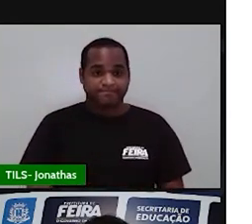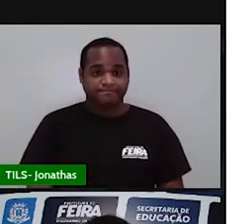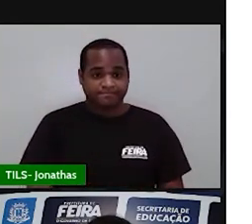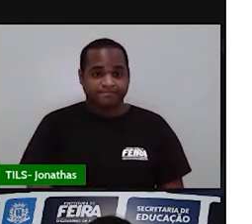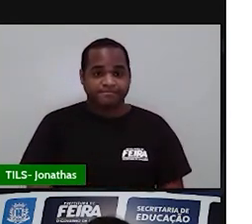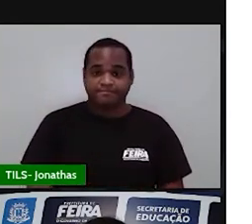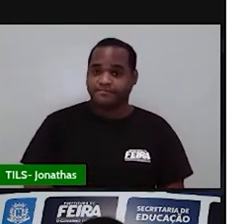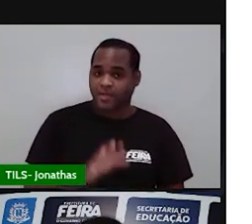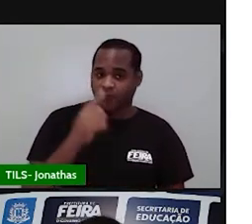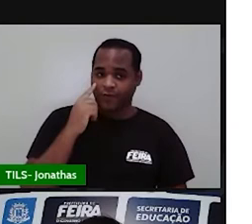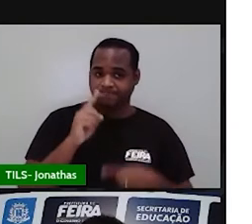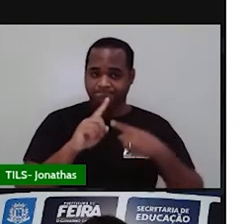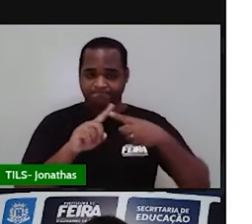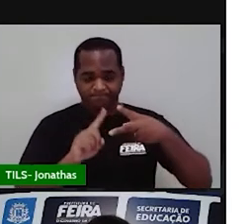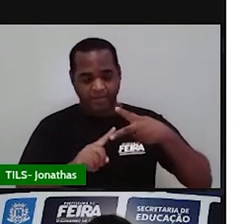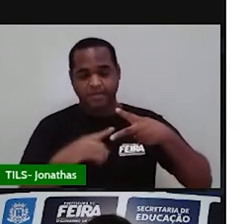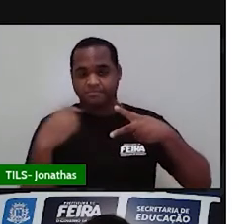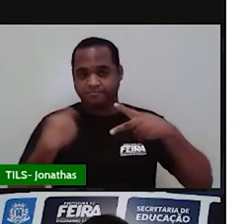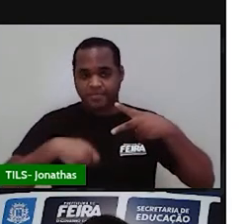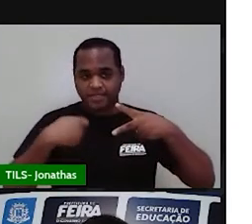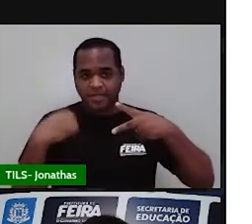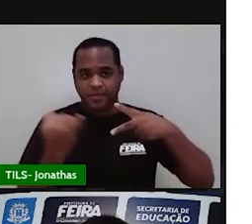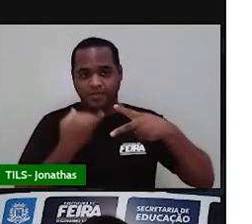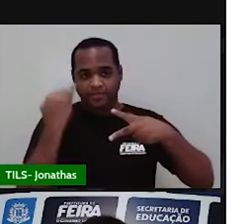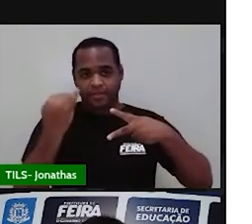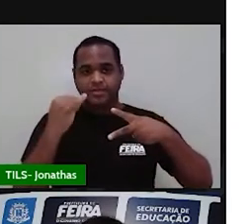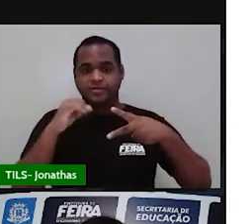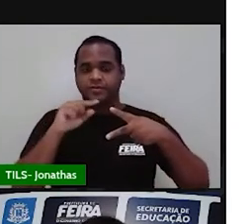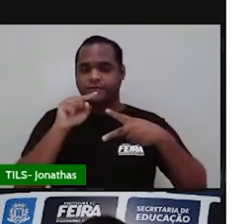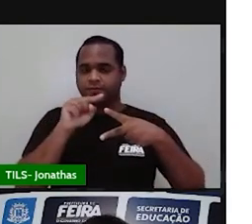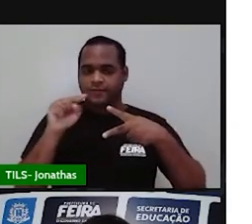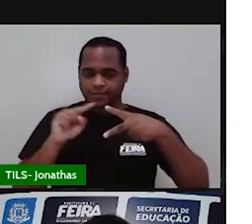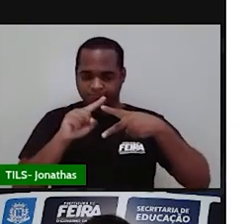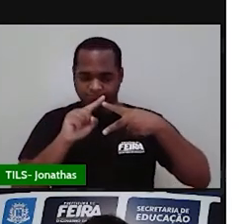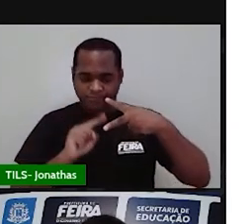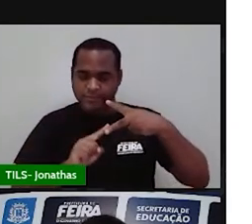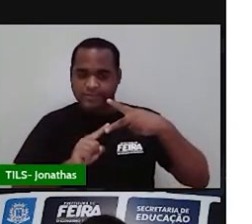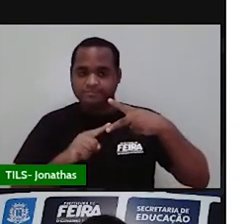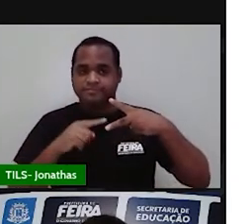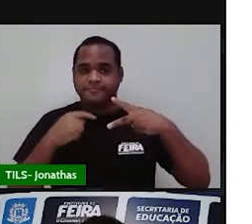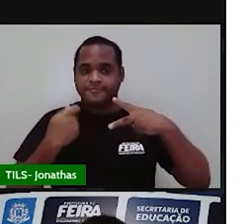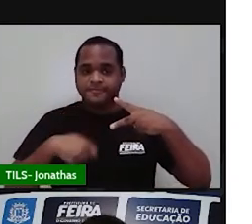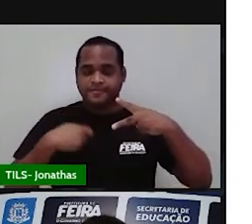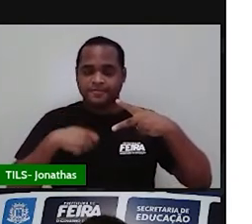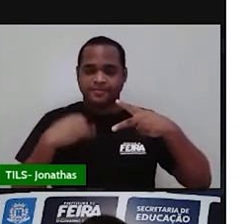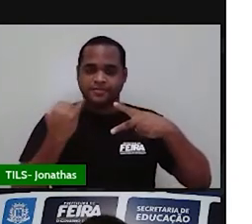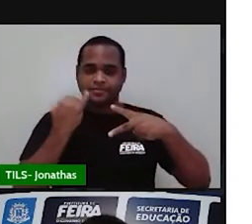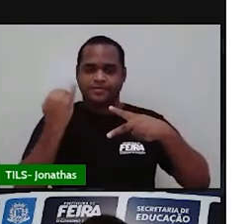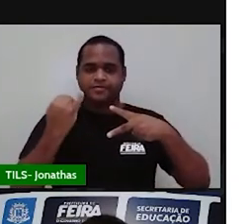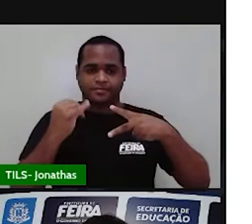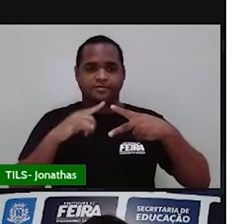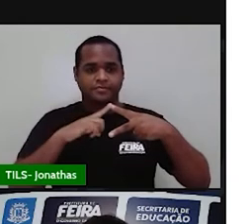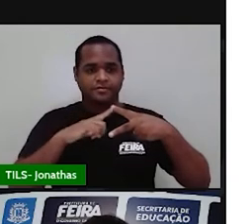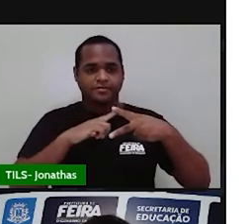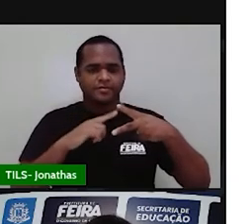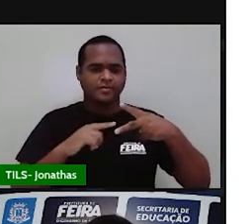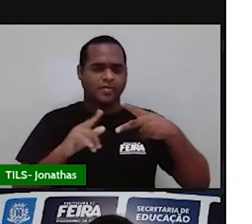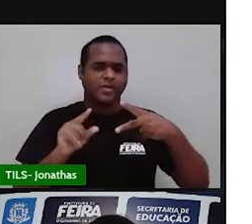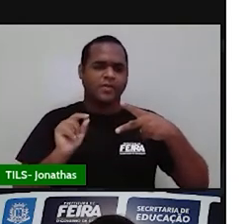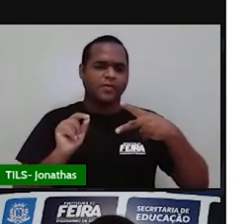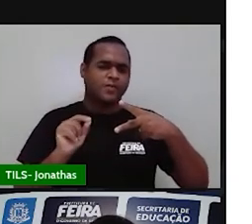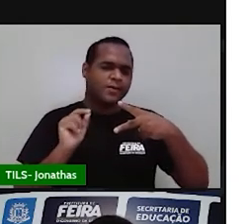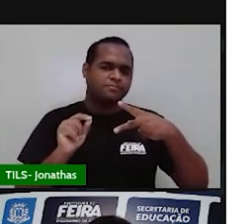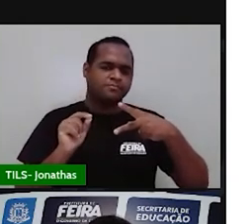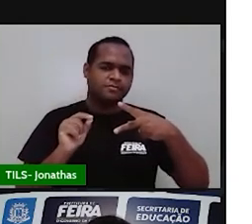para você dois motivos, duas razões, né, que são importantes, né, que, na